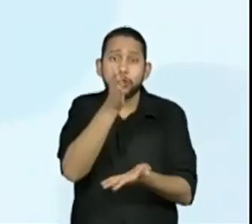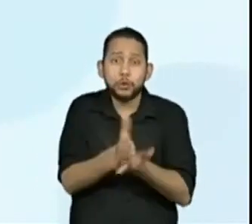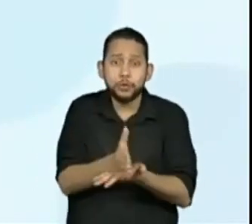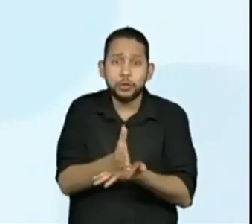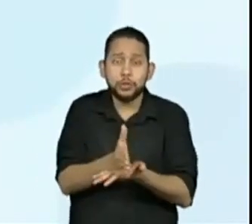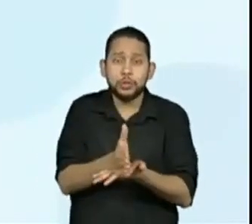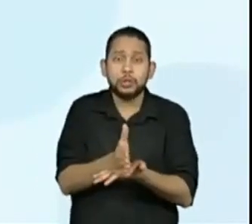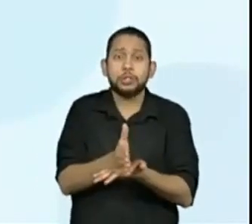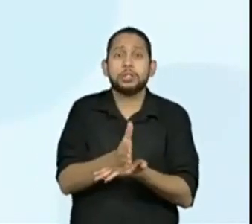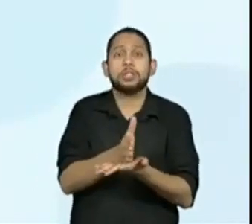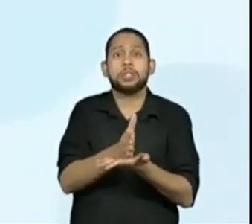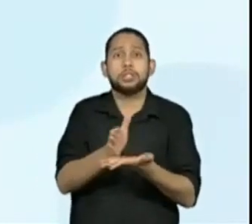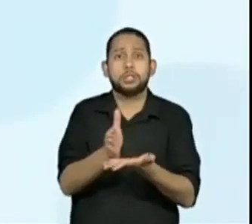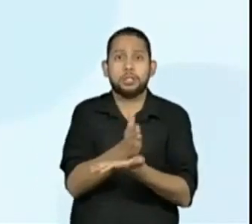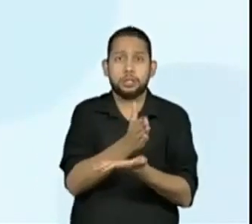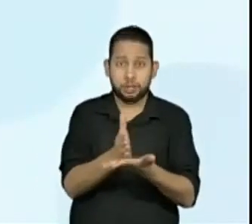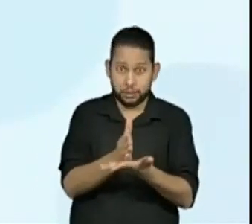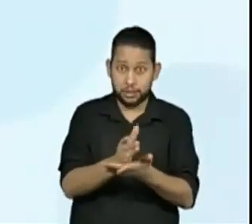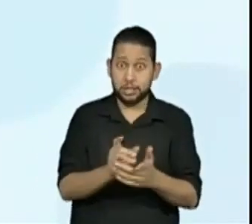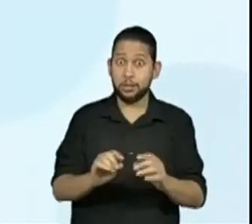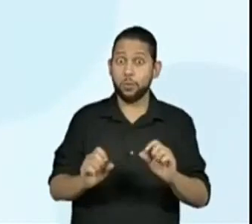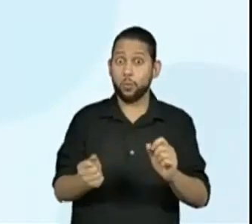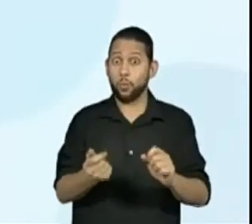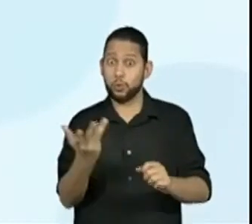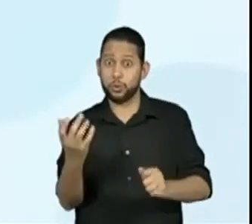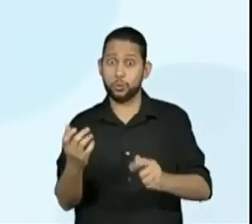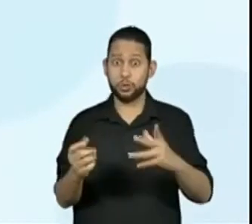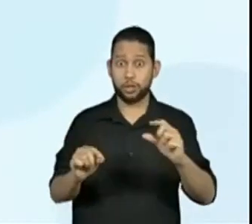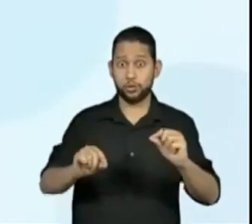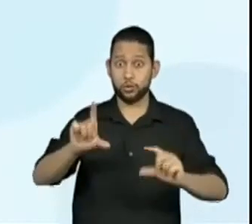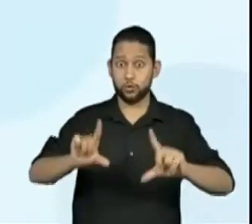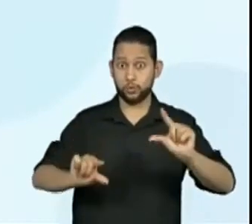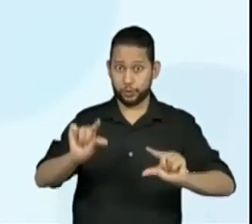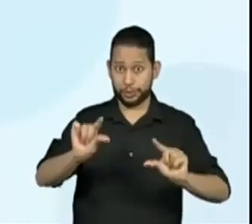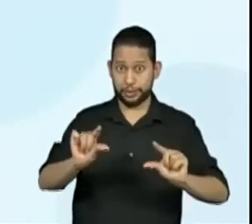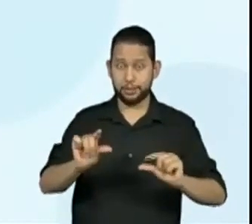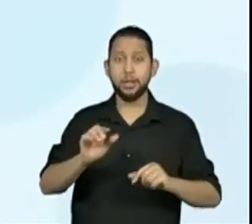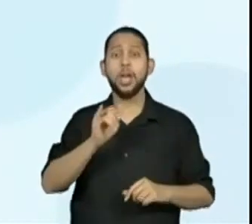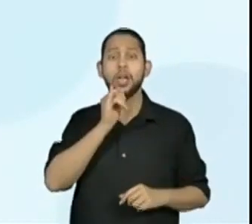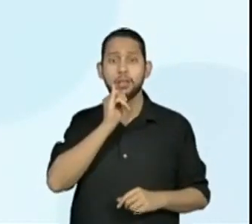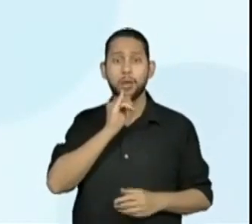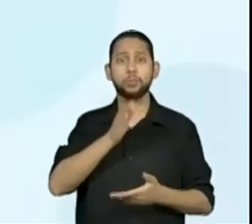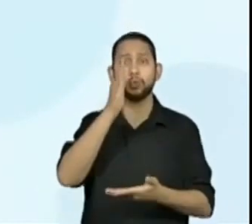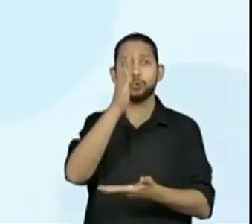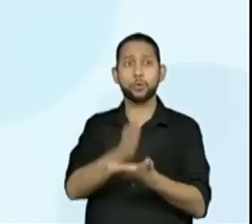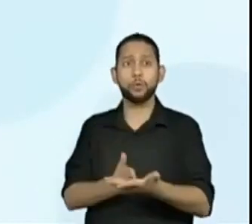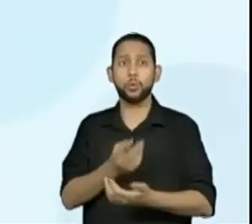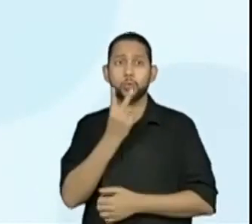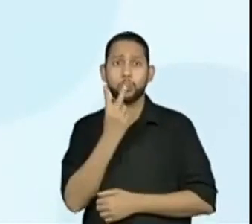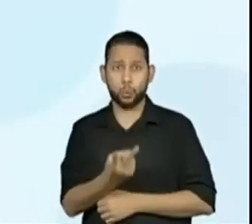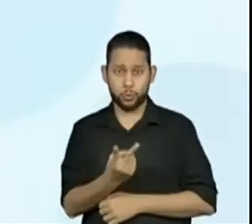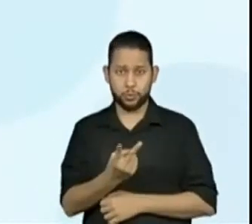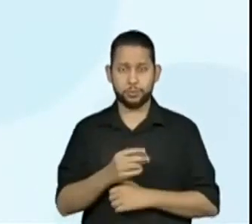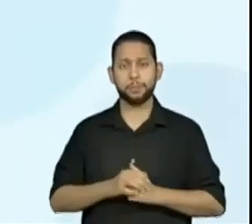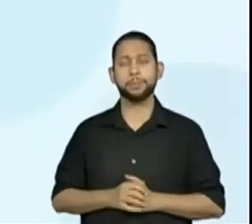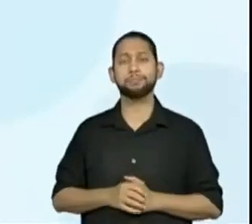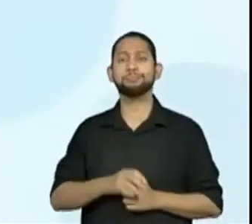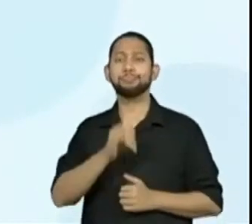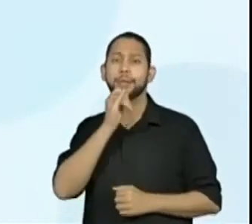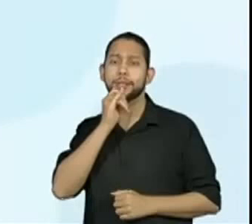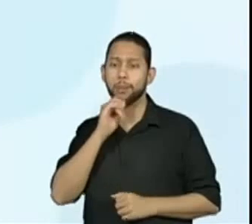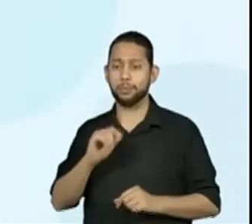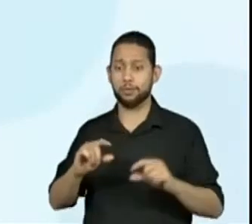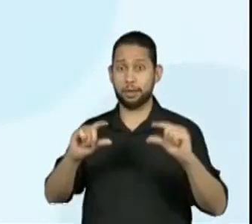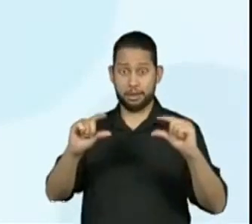partes desiguais, tais como dividir uma quantidade em duas partes. De modo que uma seja